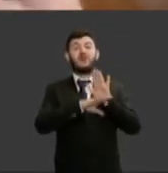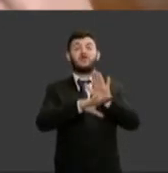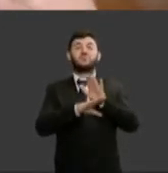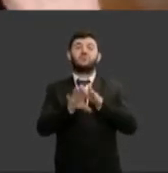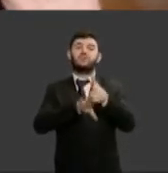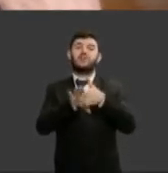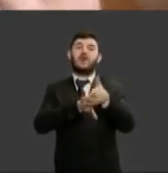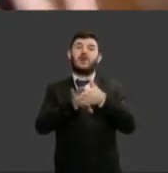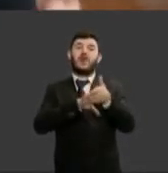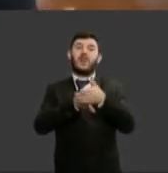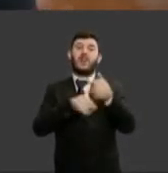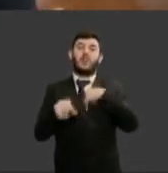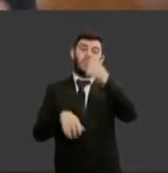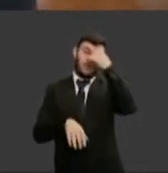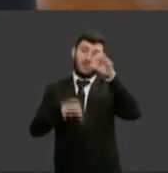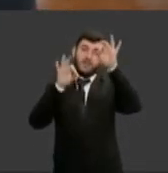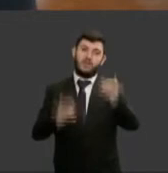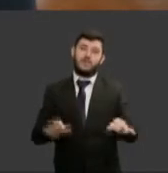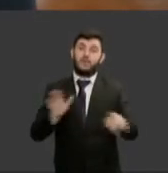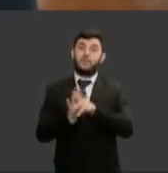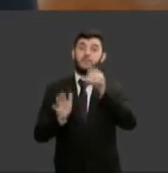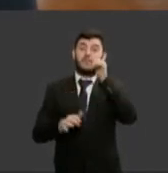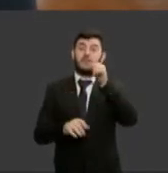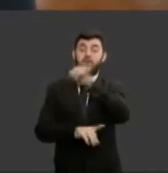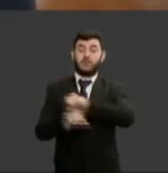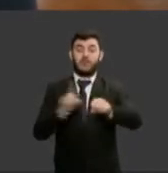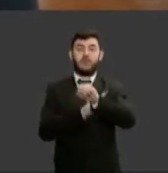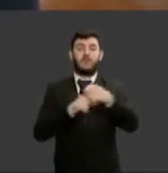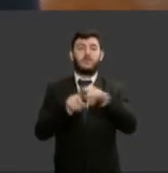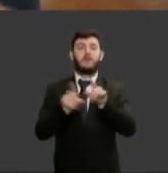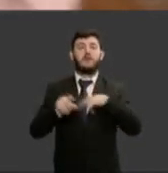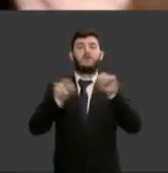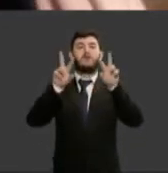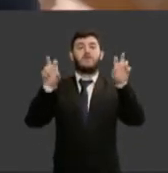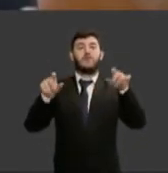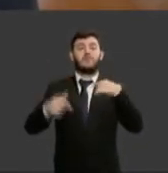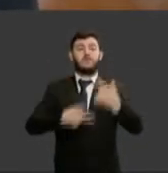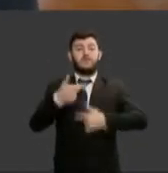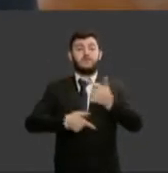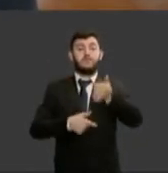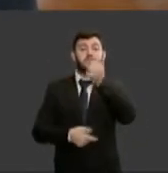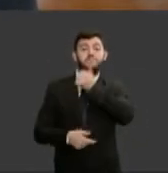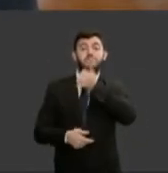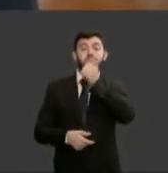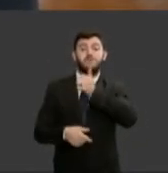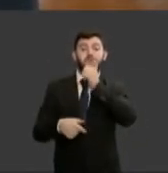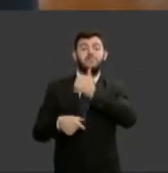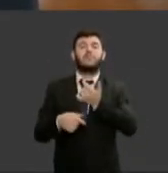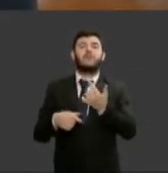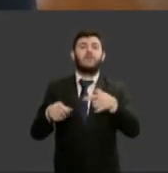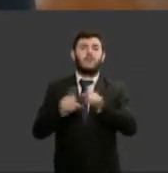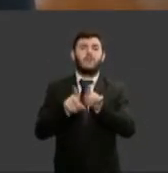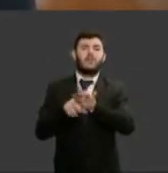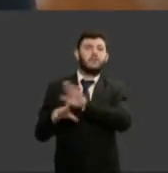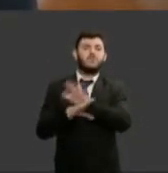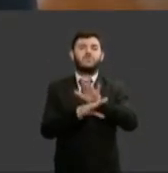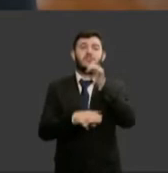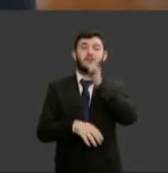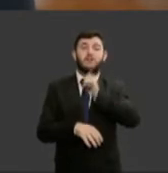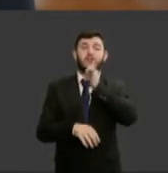em relação a este papel da mulher e essa conscientização ela precisa efetivamente se transformar num